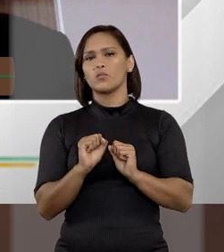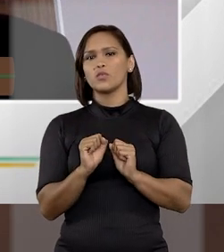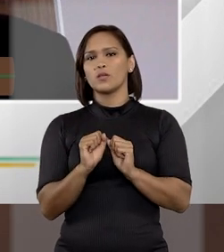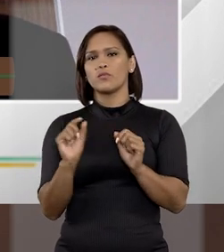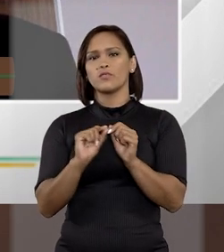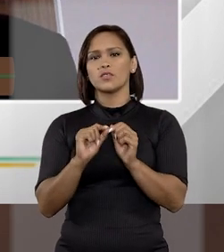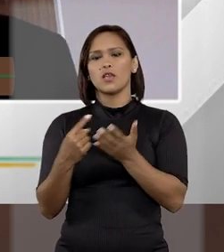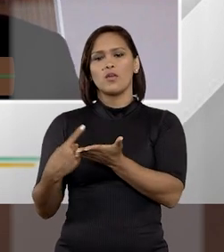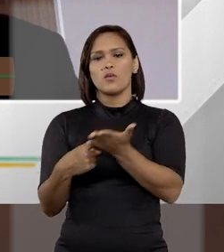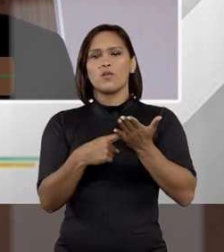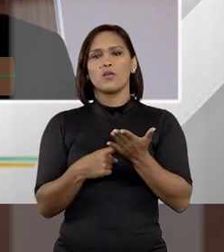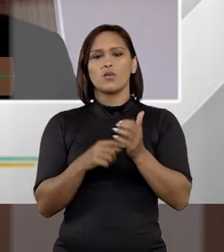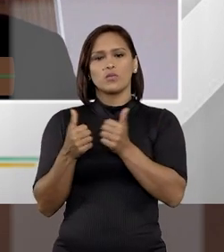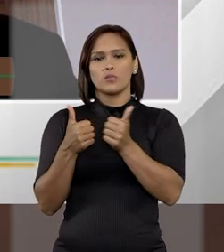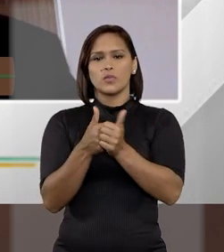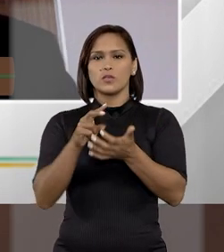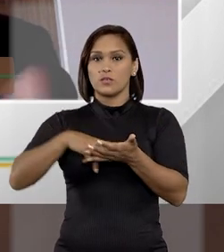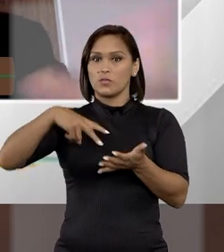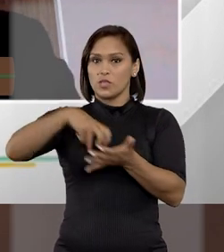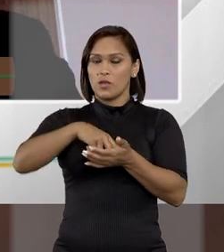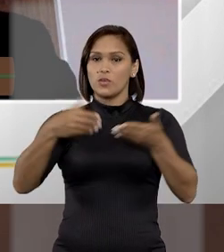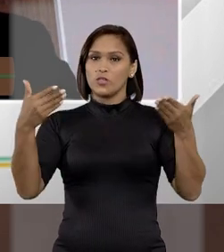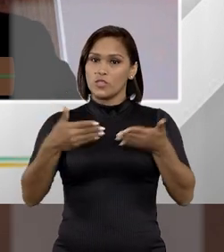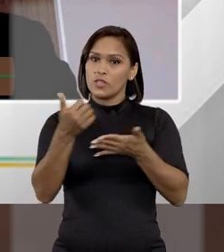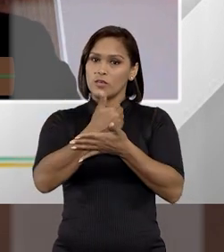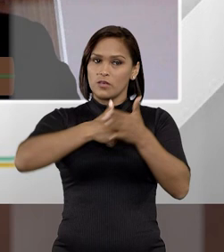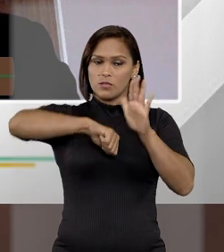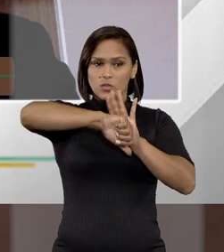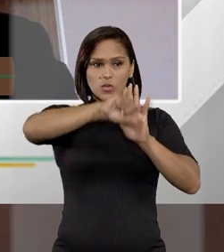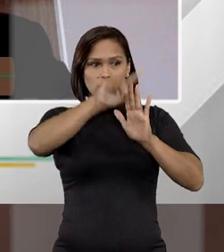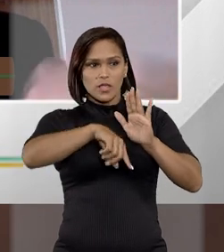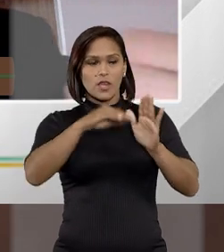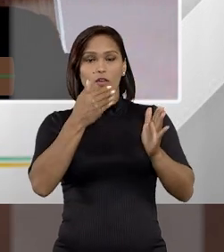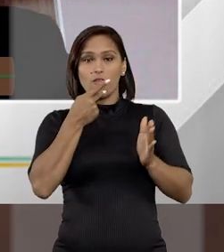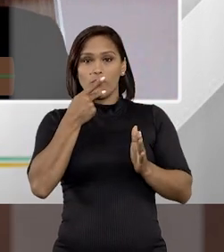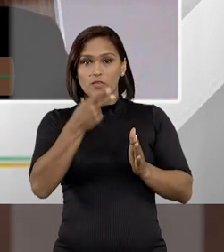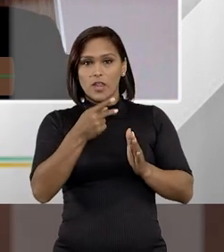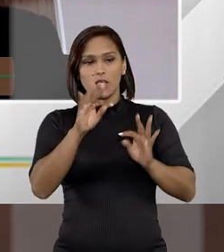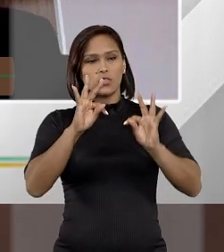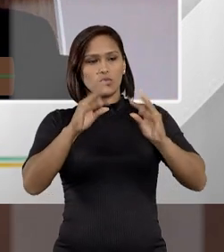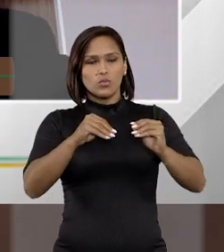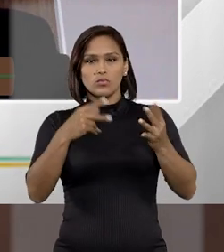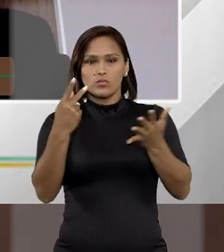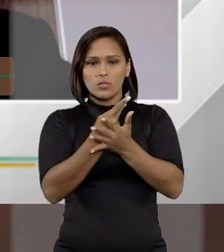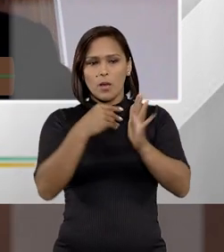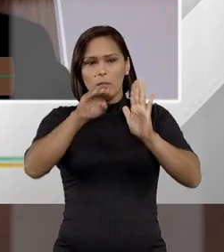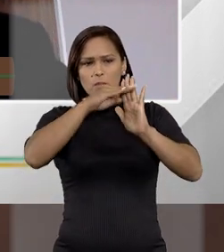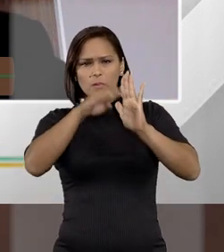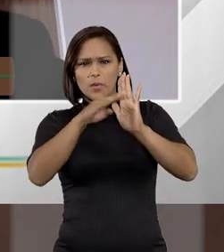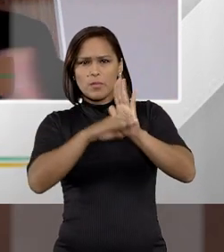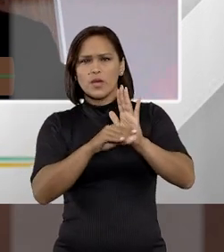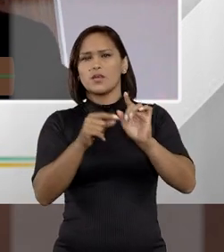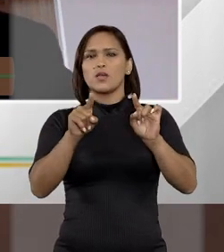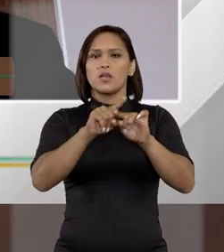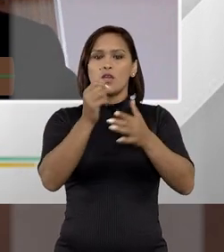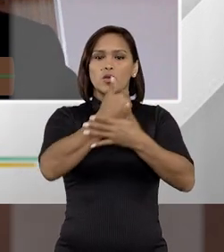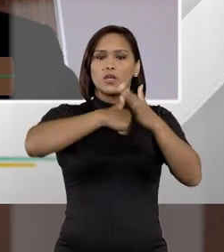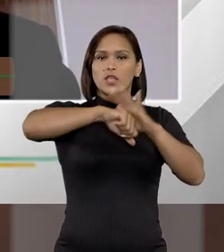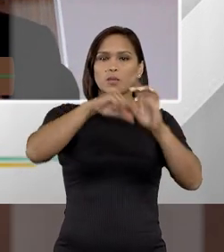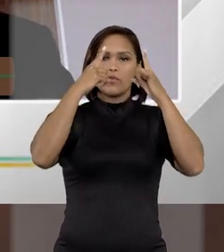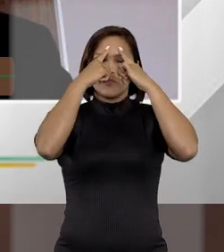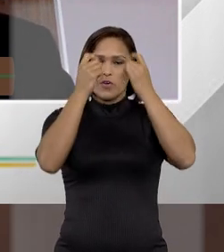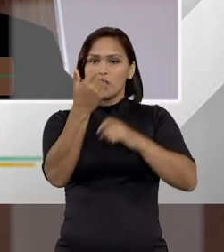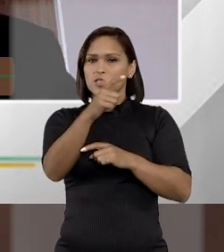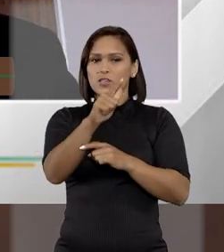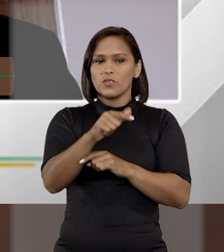ali realizar um acordo de não perseguição penal, já que o criminoso ele está ali confessando os fatos, se tratando de crime sem